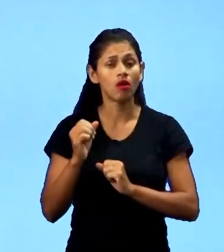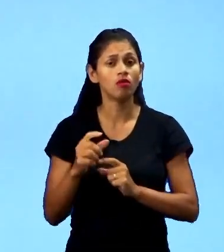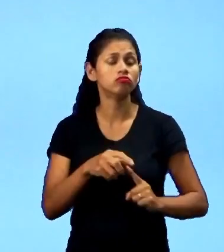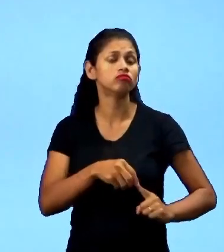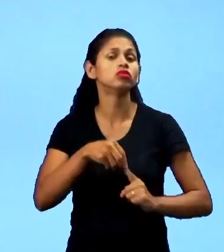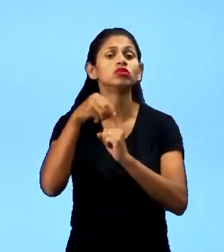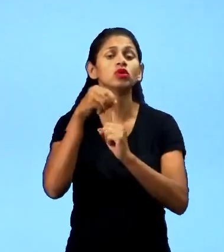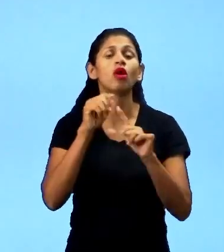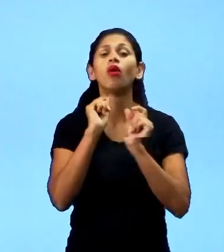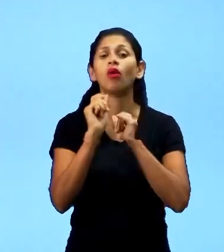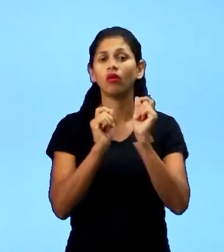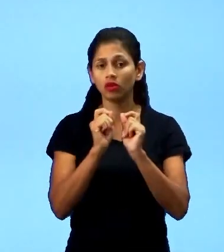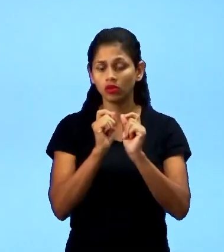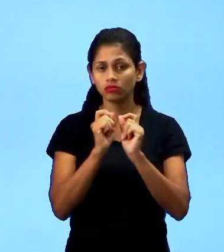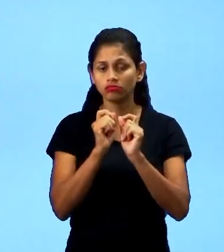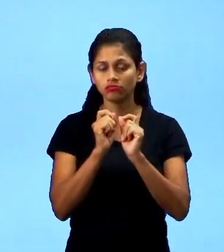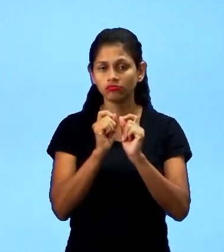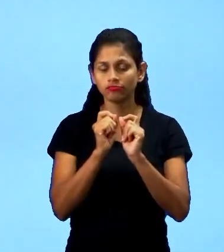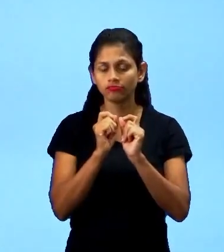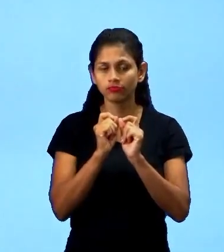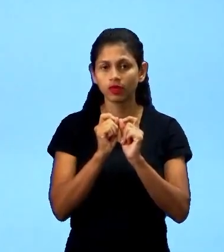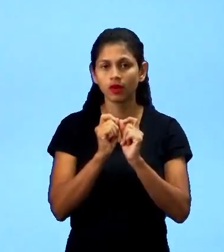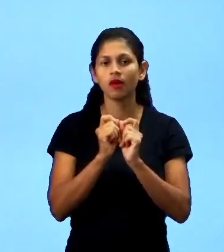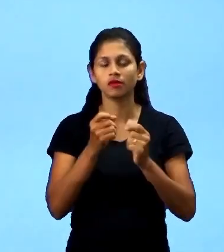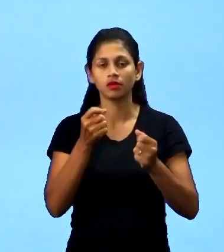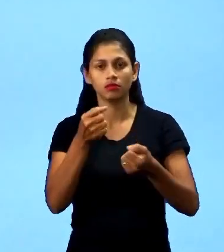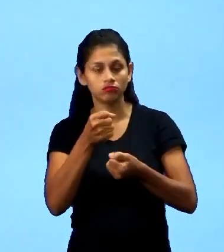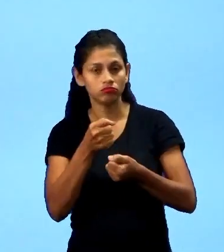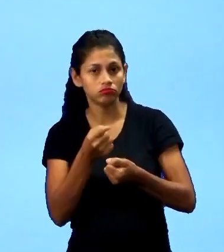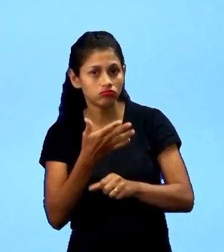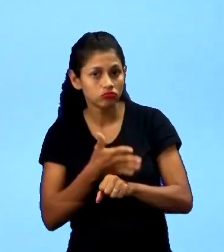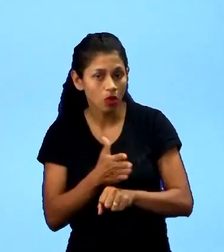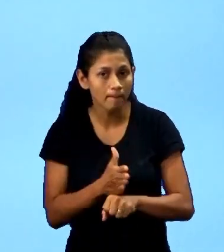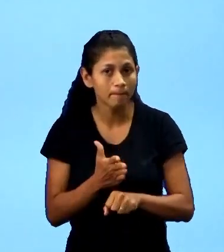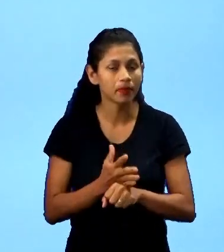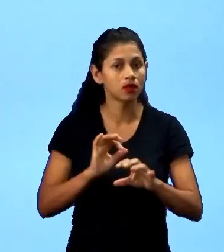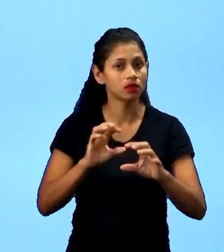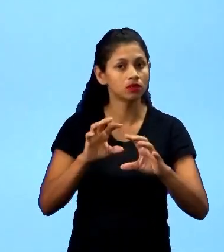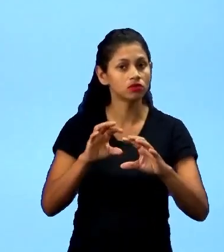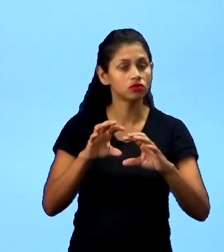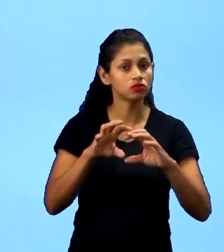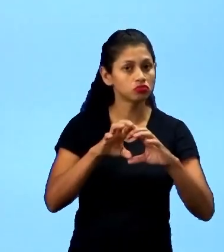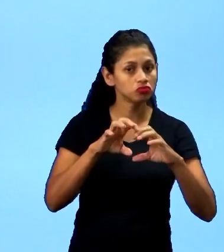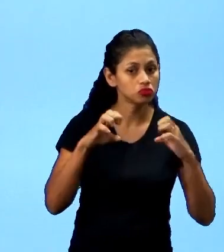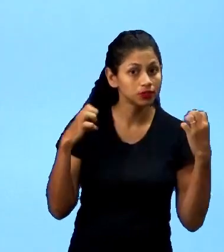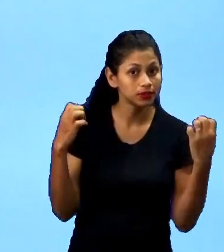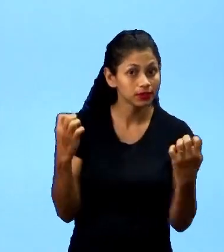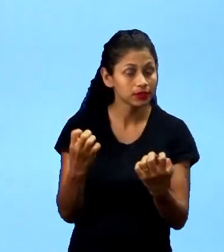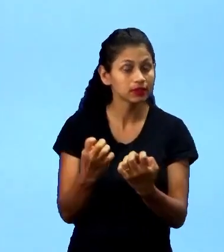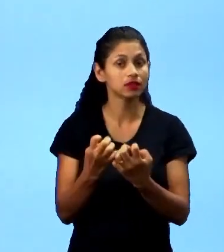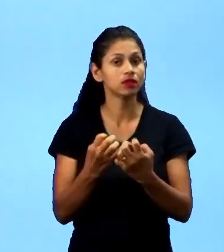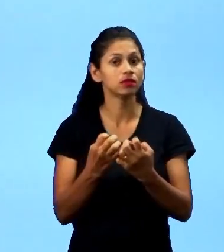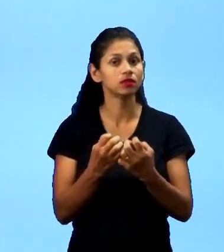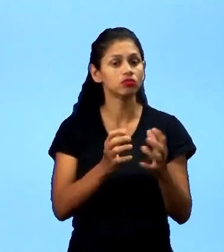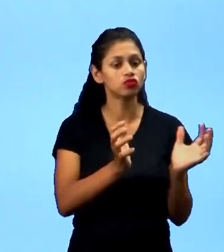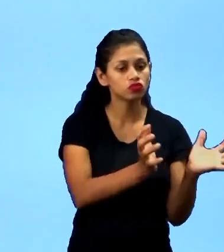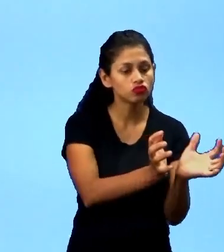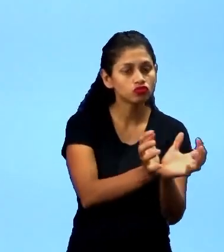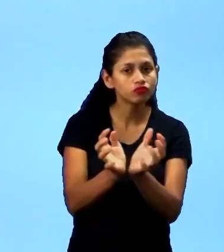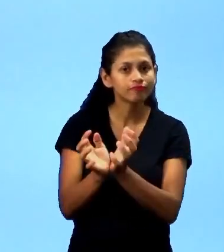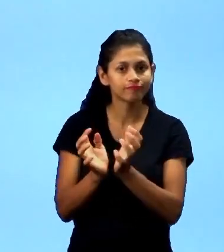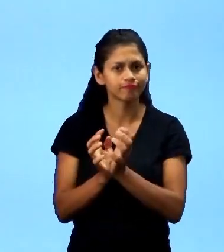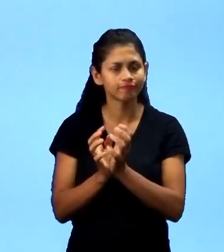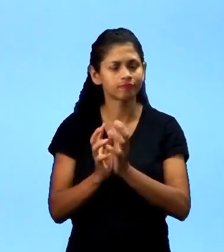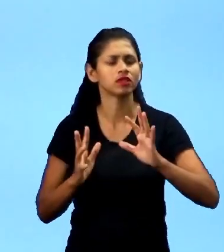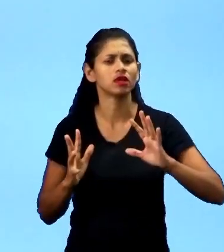que podia ser uma prática coletiva ou individual, a gente vai entender efetivamente o que seria essa definição, mas de forma geral a gente já